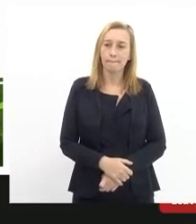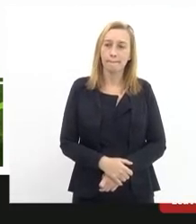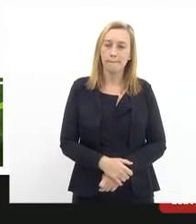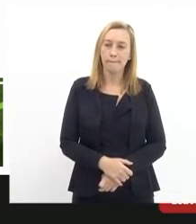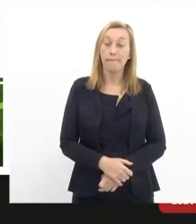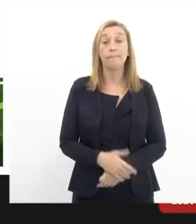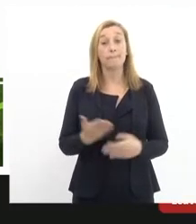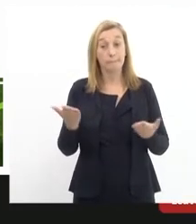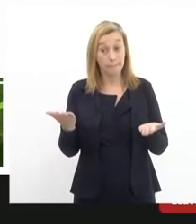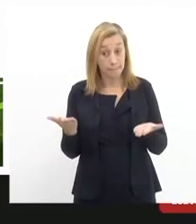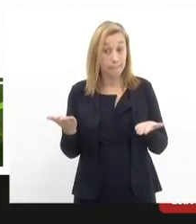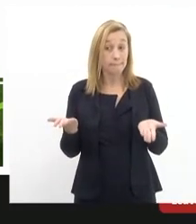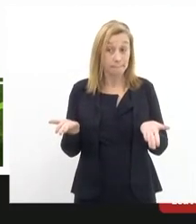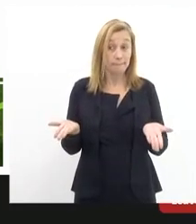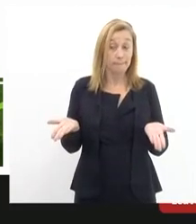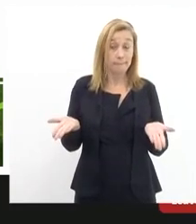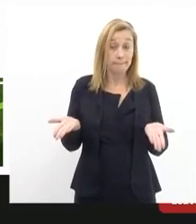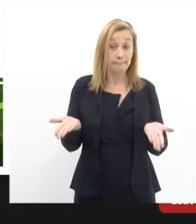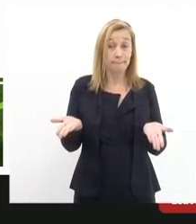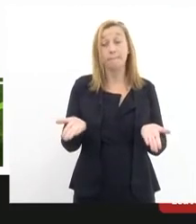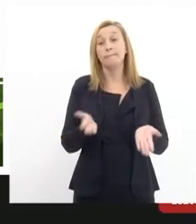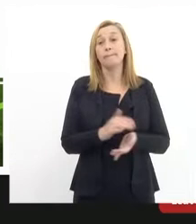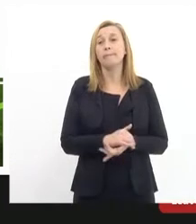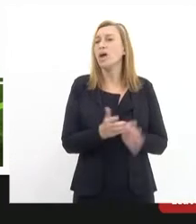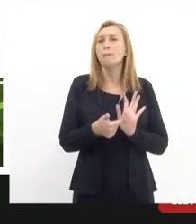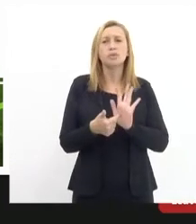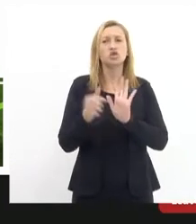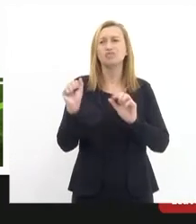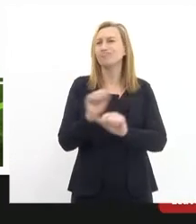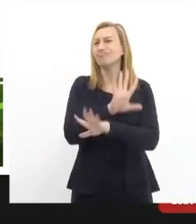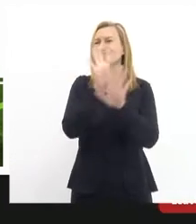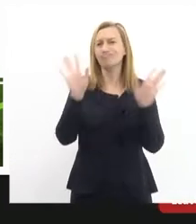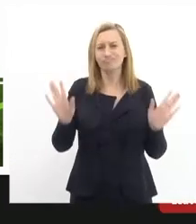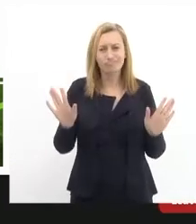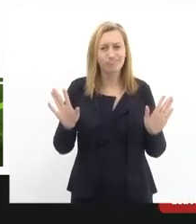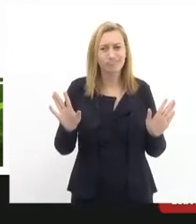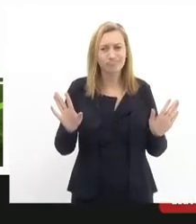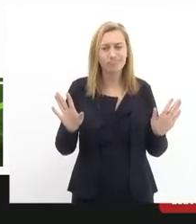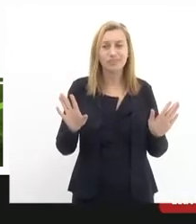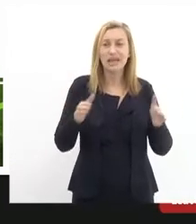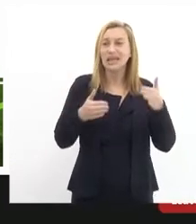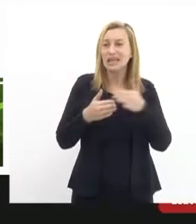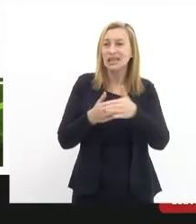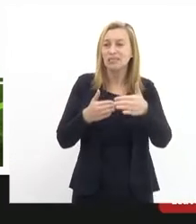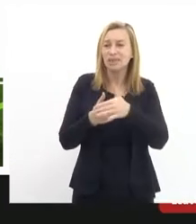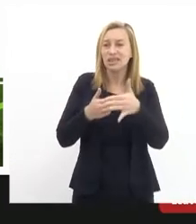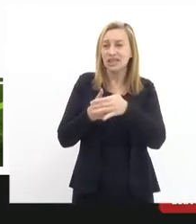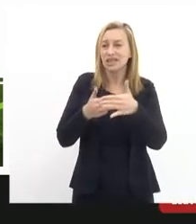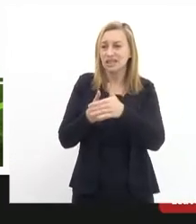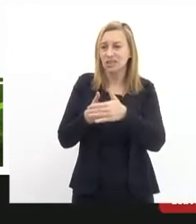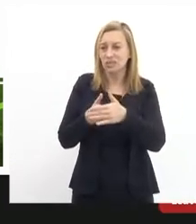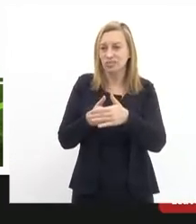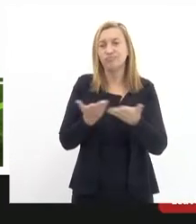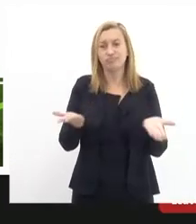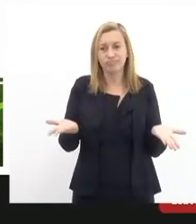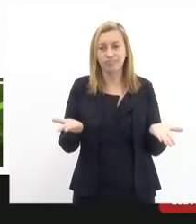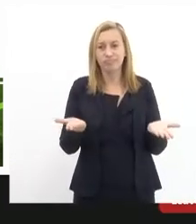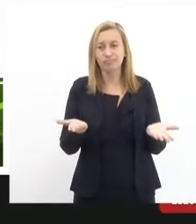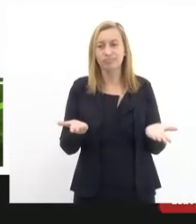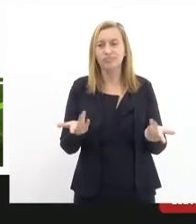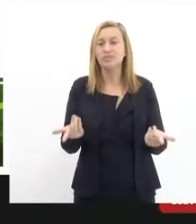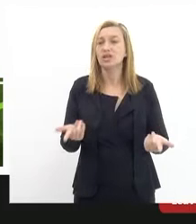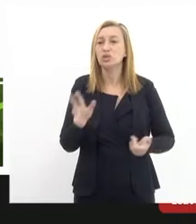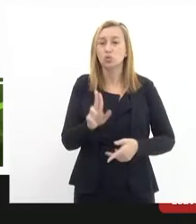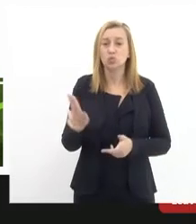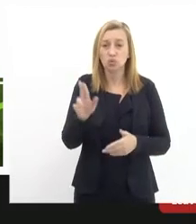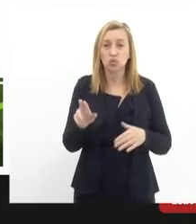Essa é a... A CPI mostra claramente as limitações da operação. ou